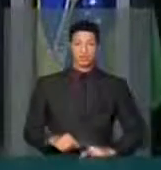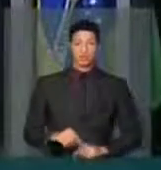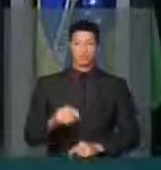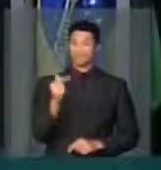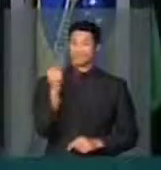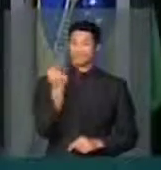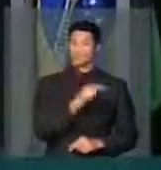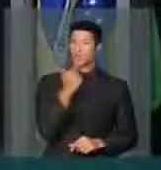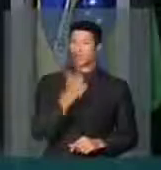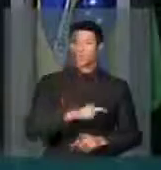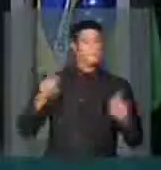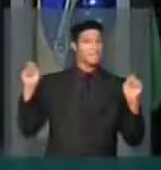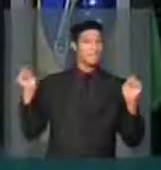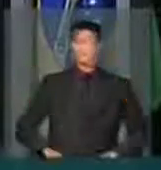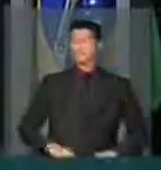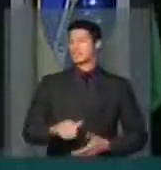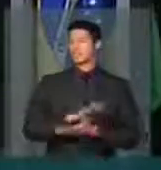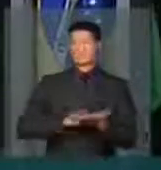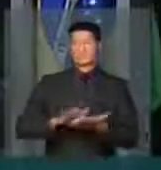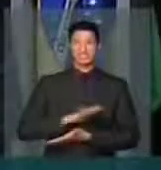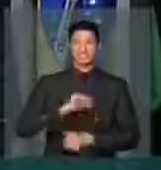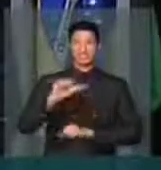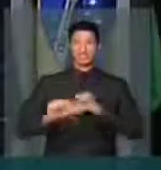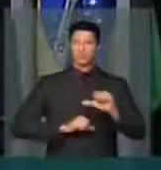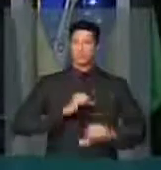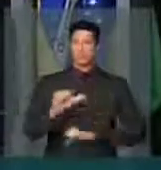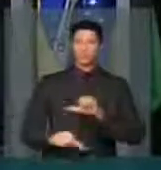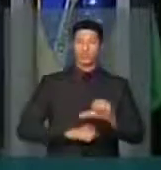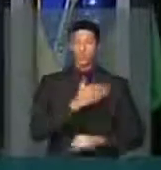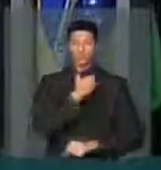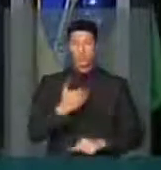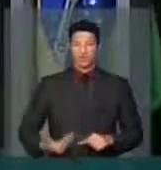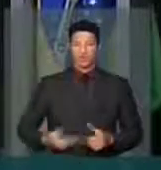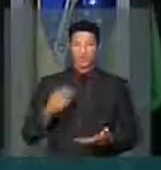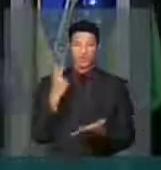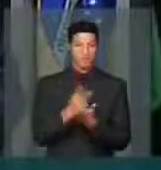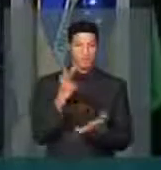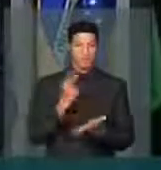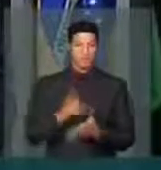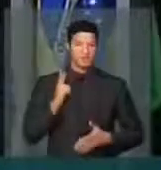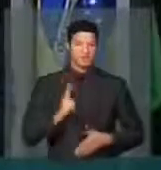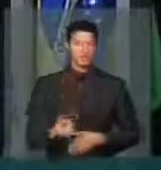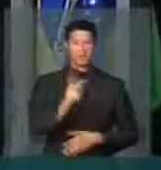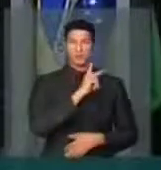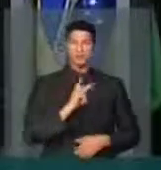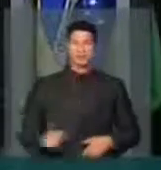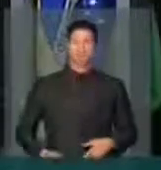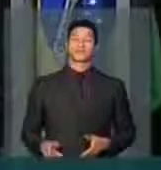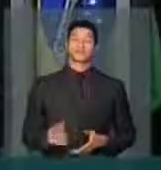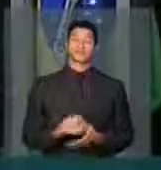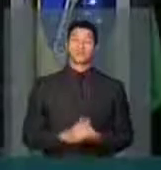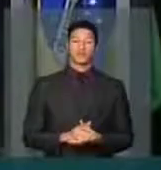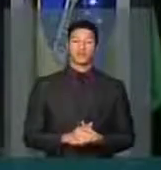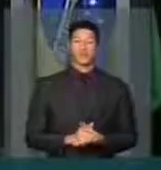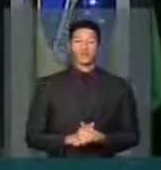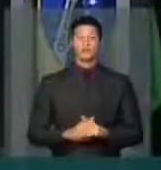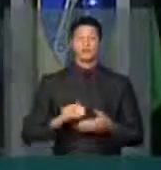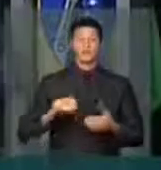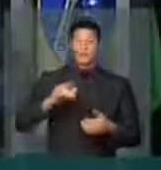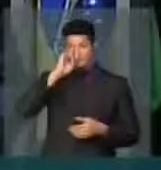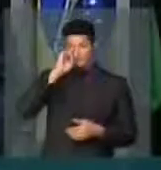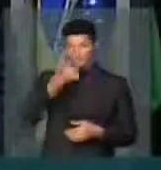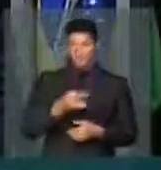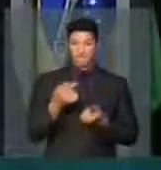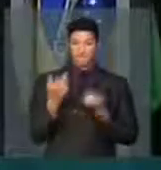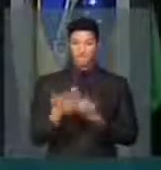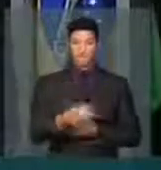não temos a possibilidade de trocar o governo, mesmo que mantivesse o presidente da República no comando